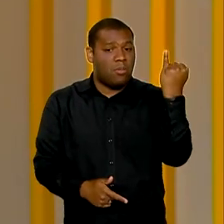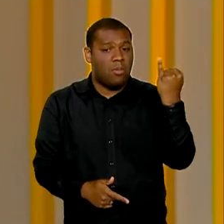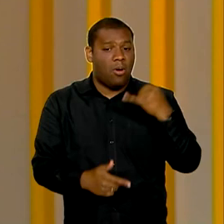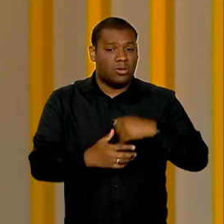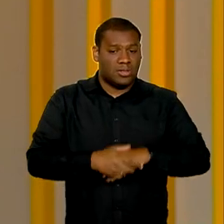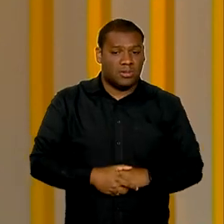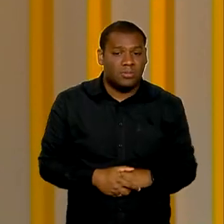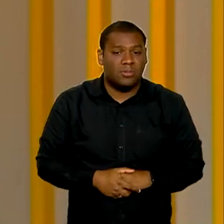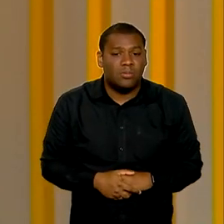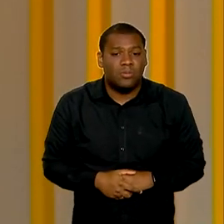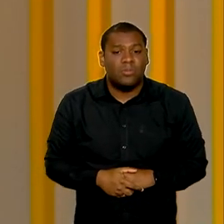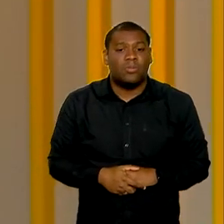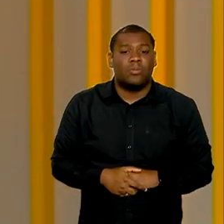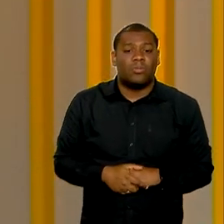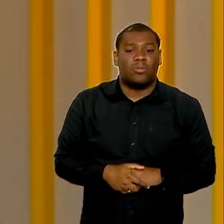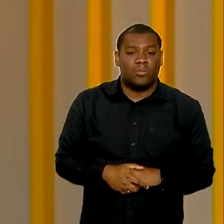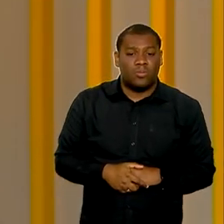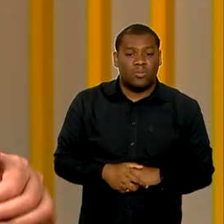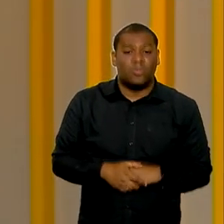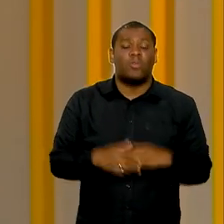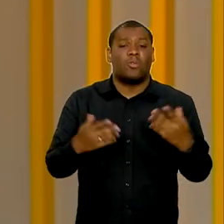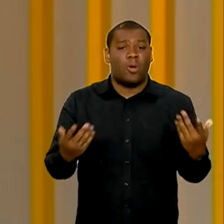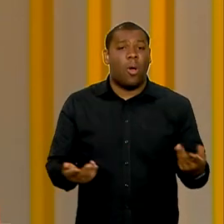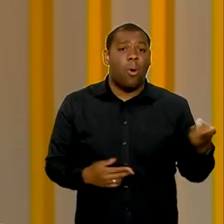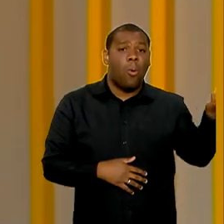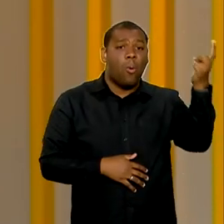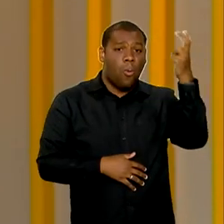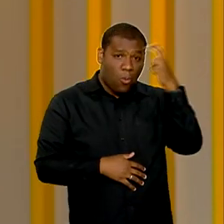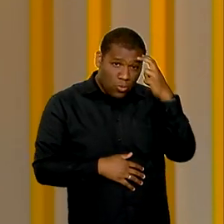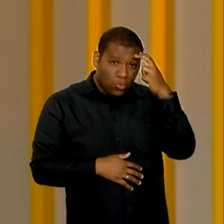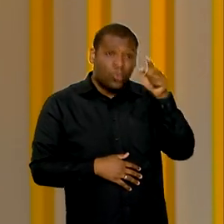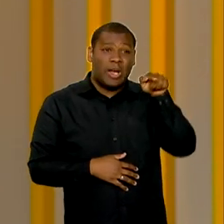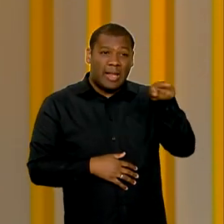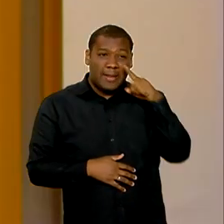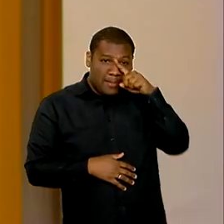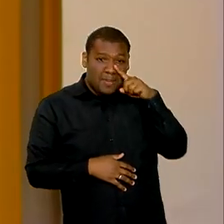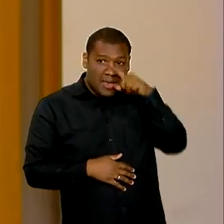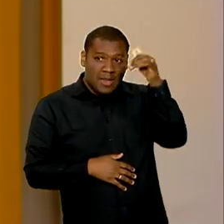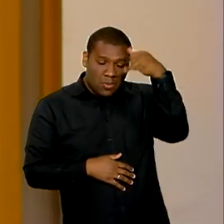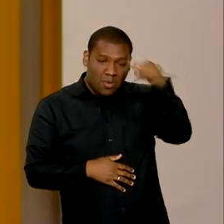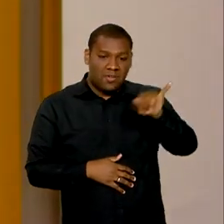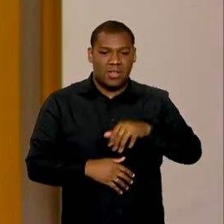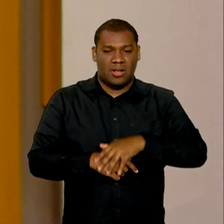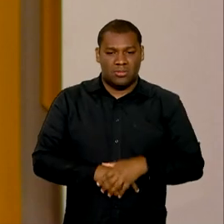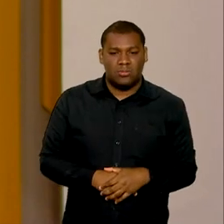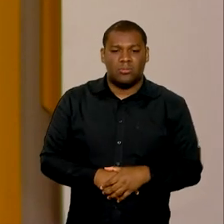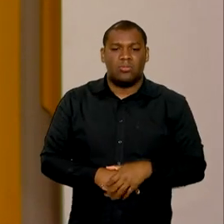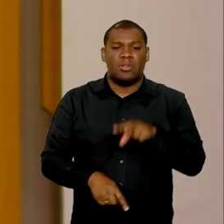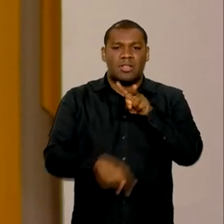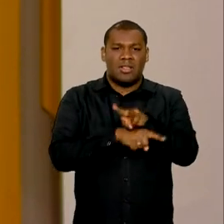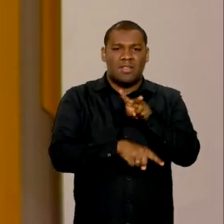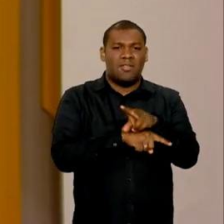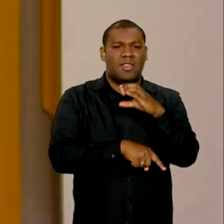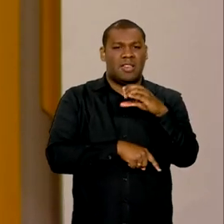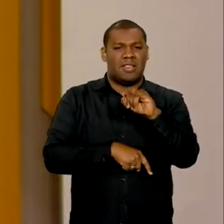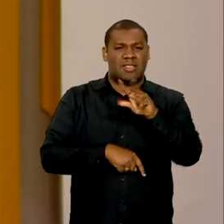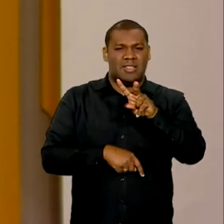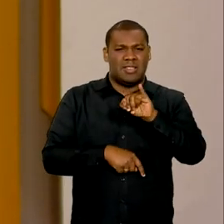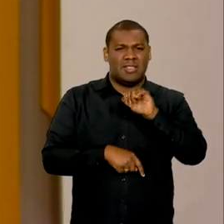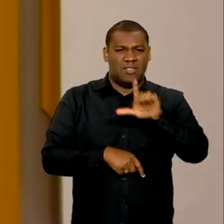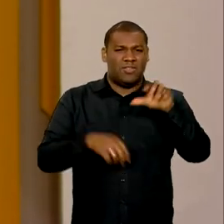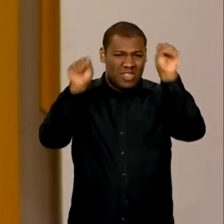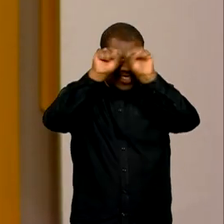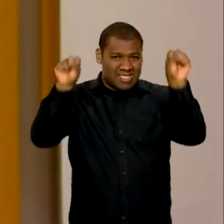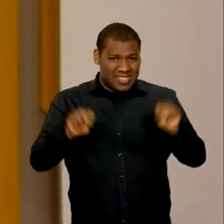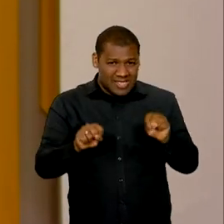para que seja desenvolvida, de fato, a cultura da prevenção de desastre no Brasil. A Defesa Civil, todo esse sistema, está trabalhando com